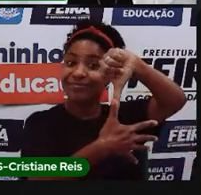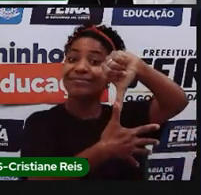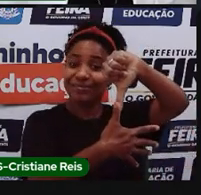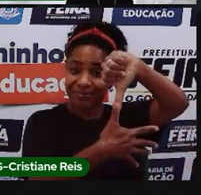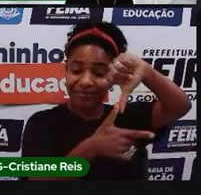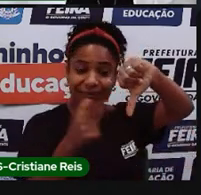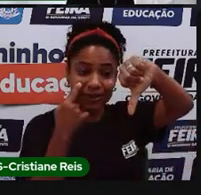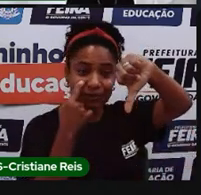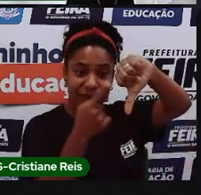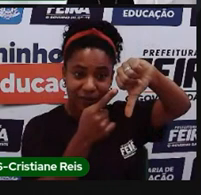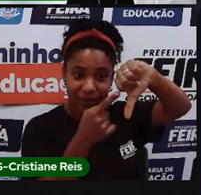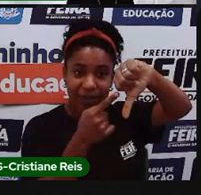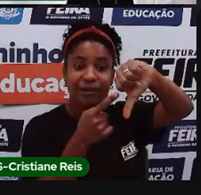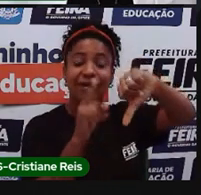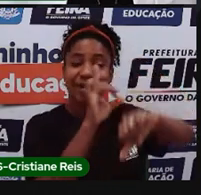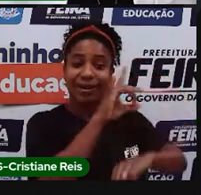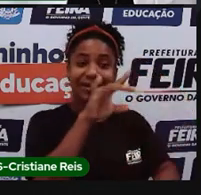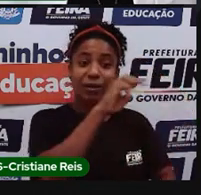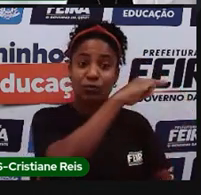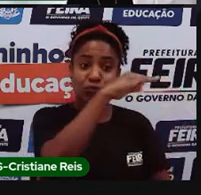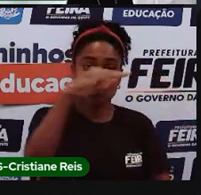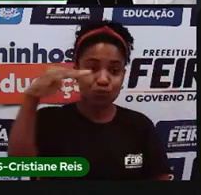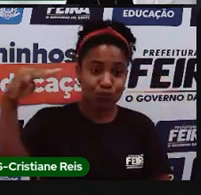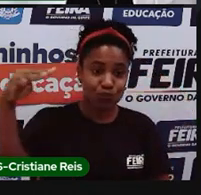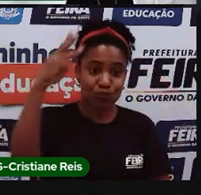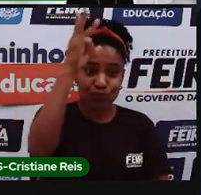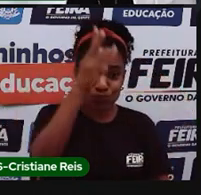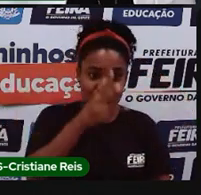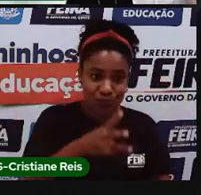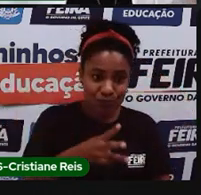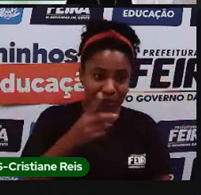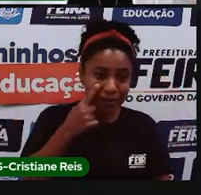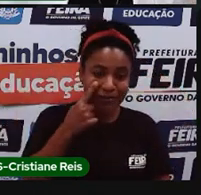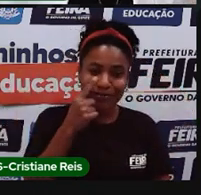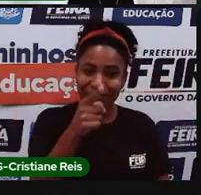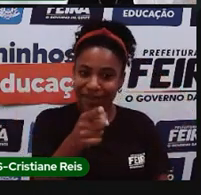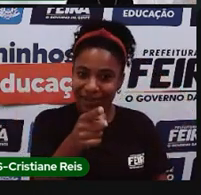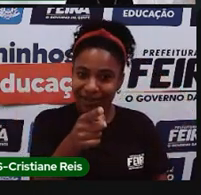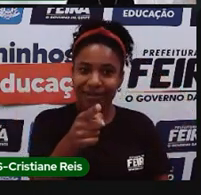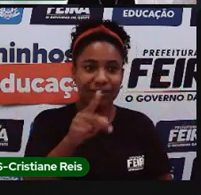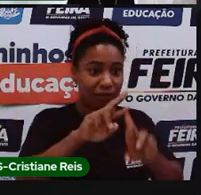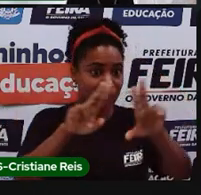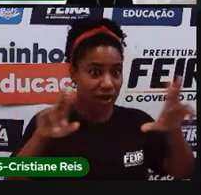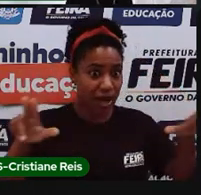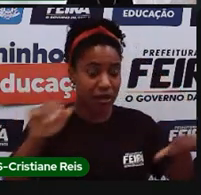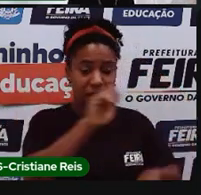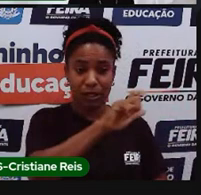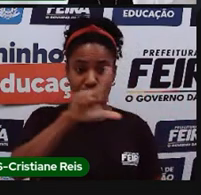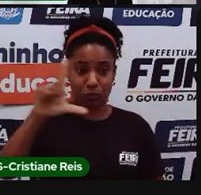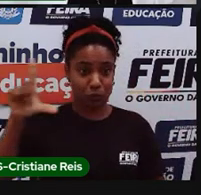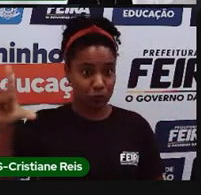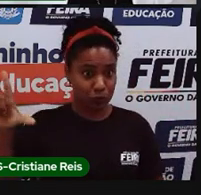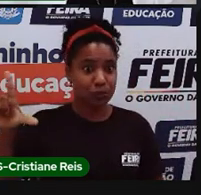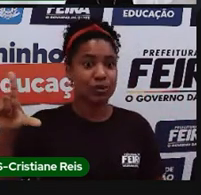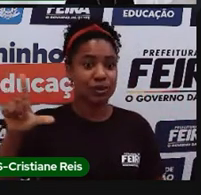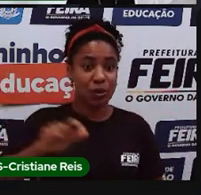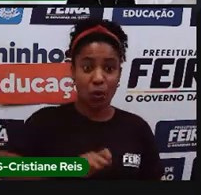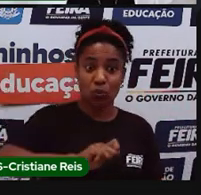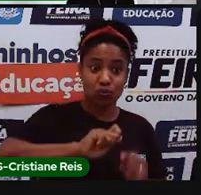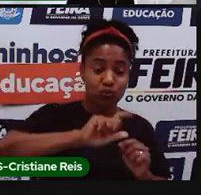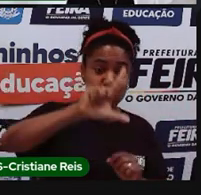os graus, e aqui as nossas latitudes. A gente tem vários que a gente vai estudar mais detalhadamente daqui para frente.